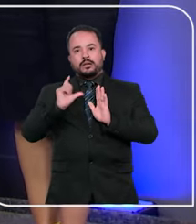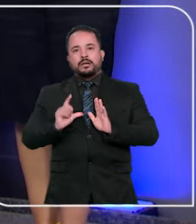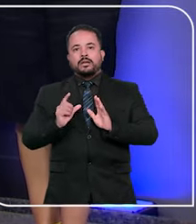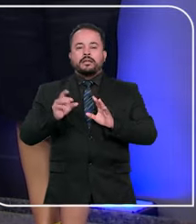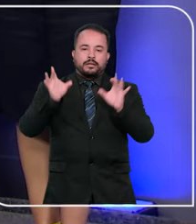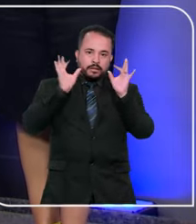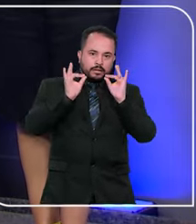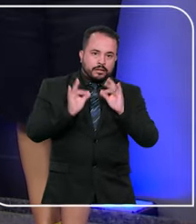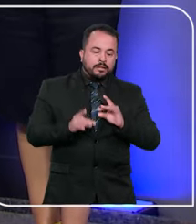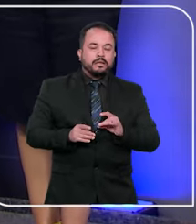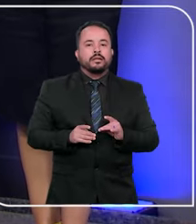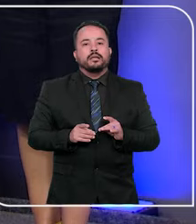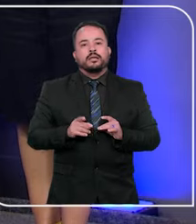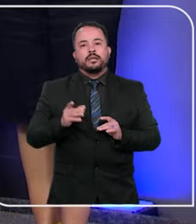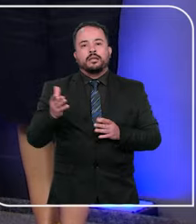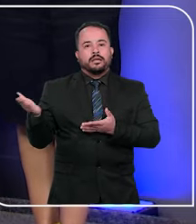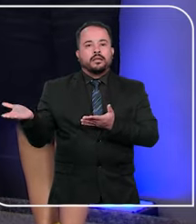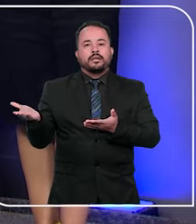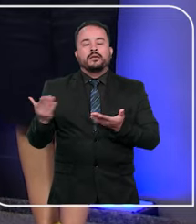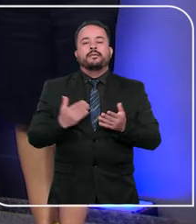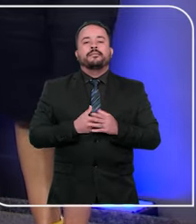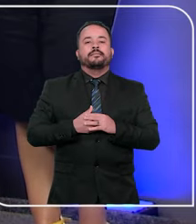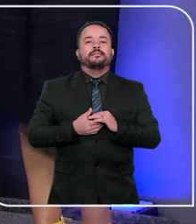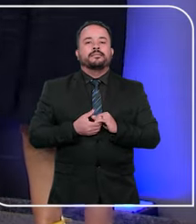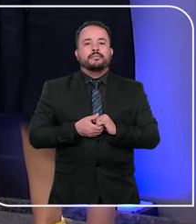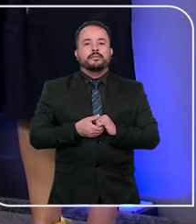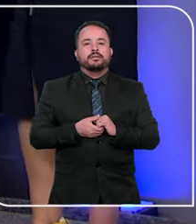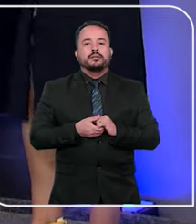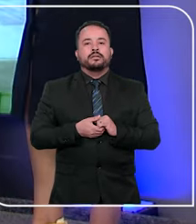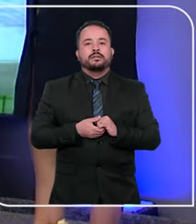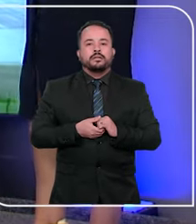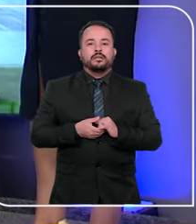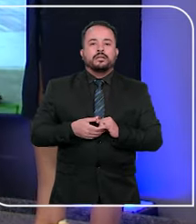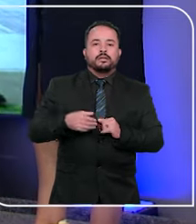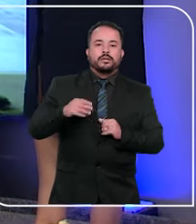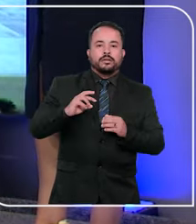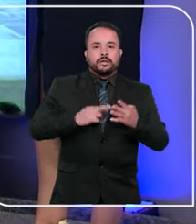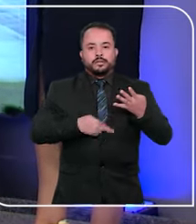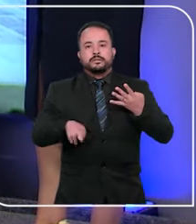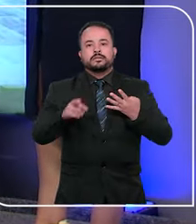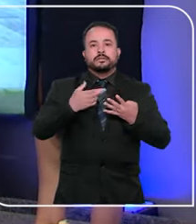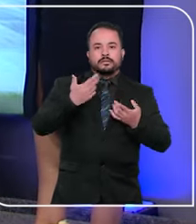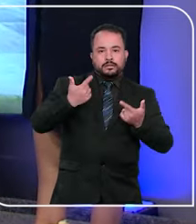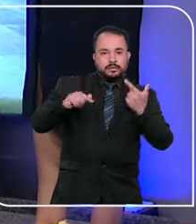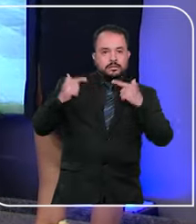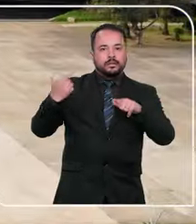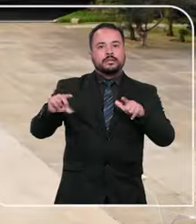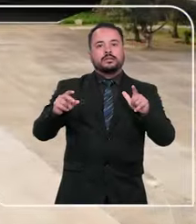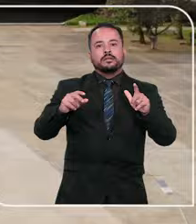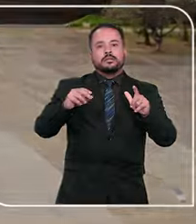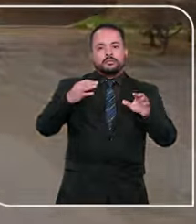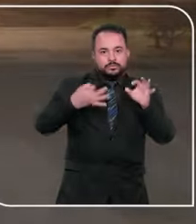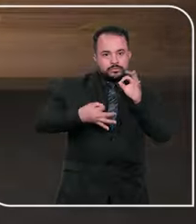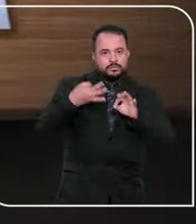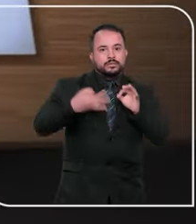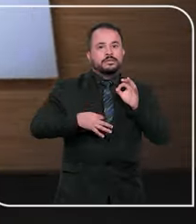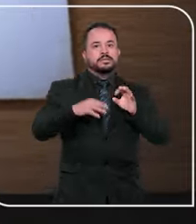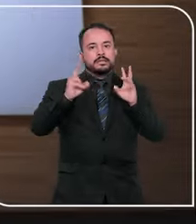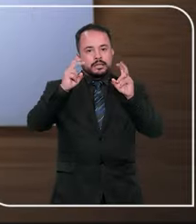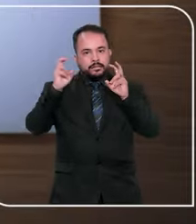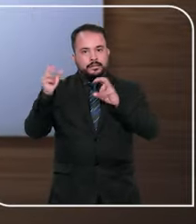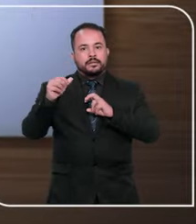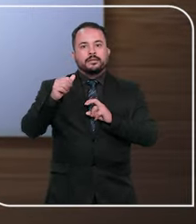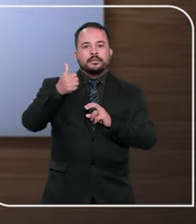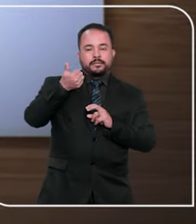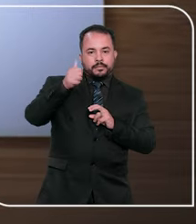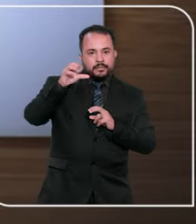Mais detalhes com o repórter Bruno Silveira. Sob o rito dos recursos repetitivos, no julgamento do tema